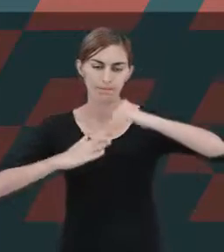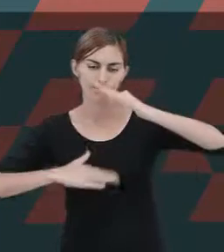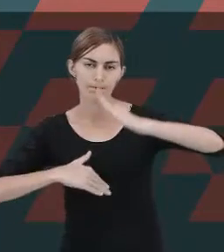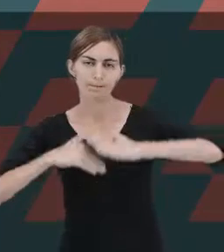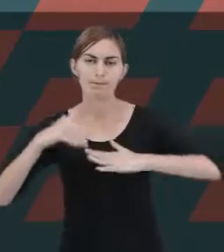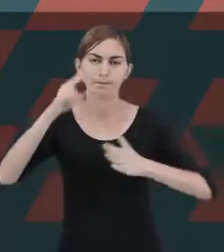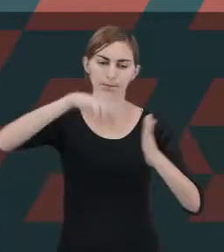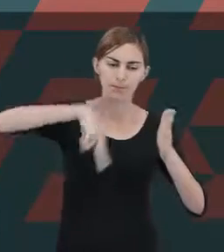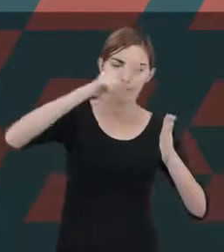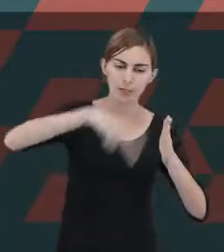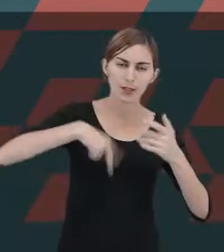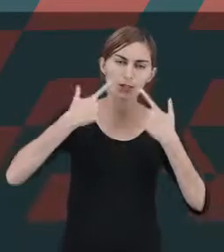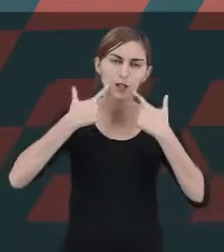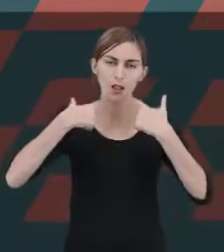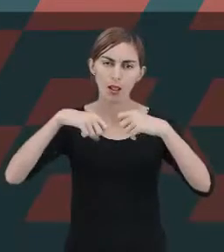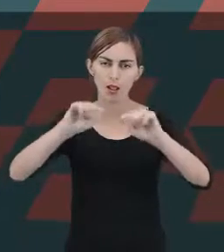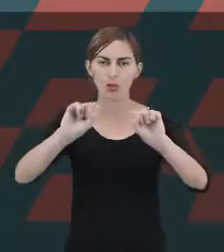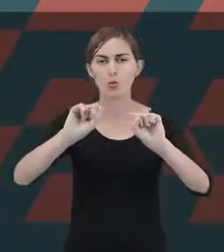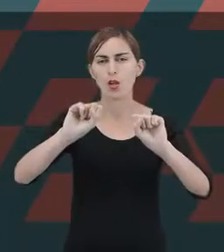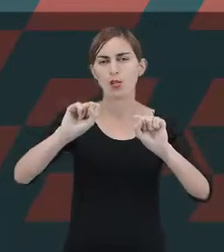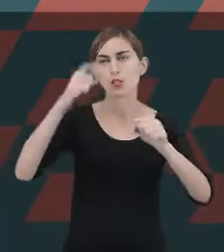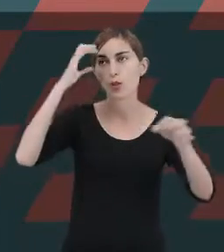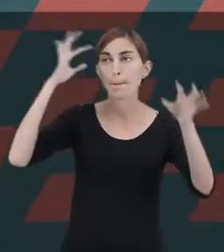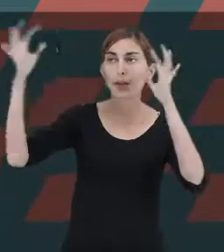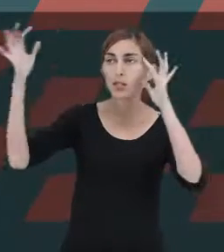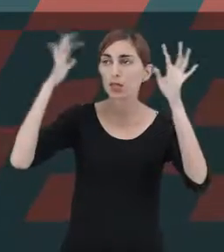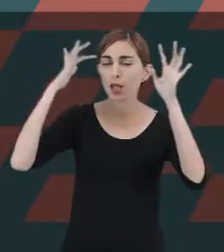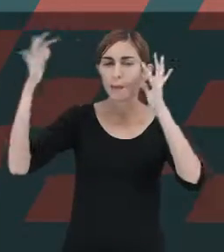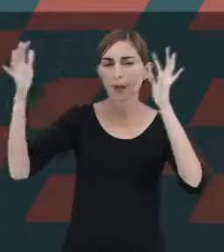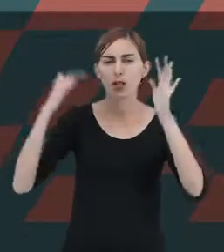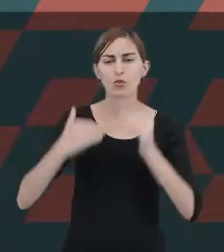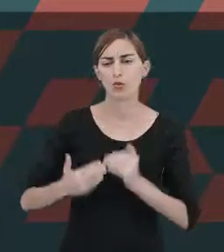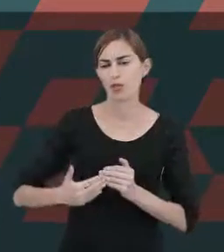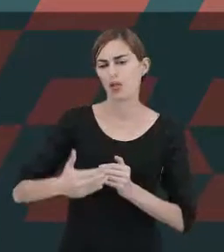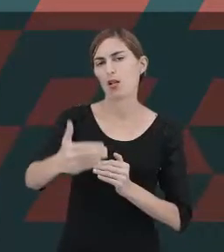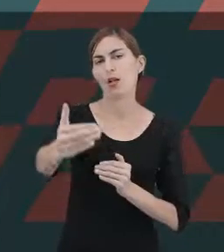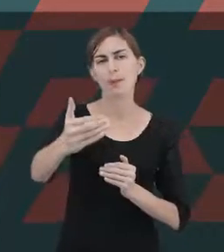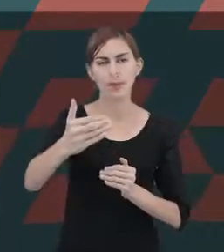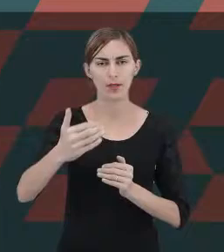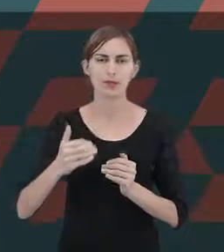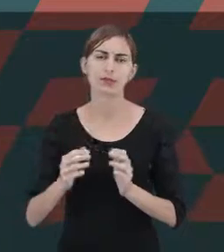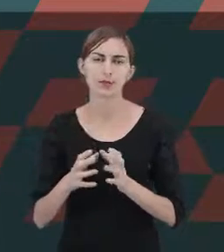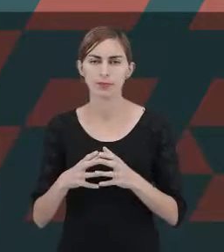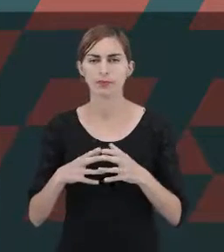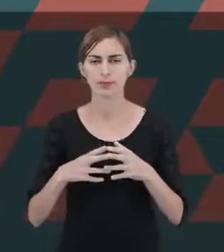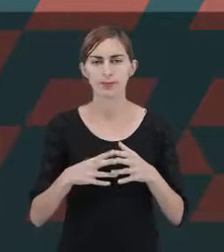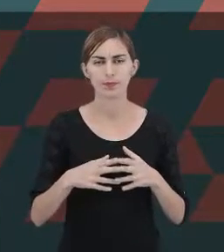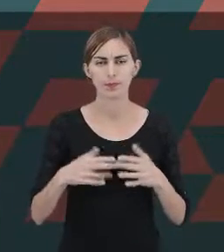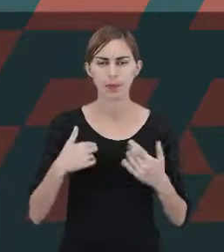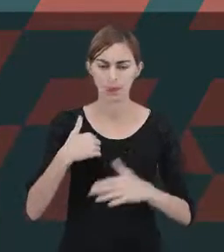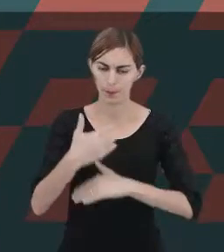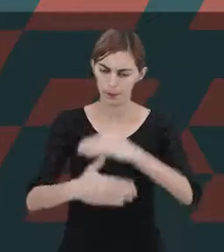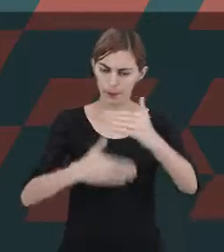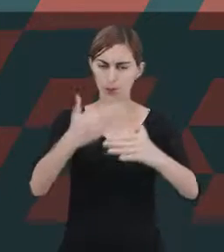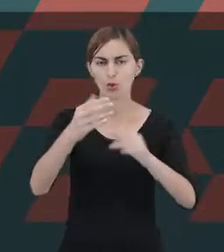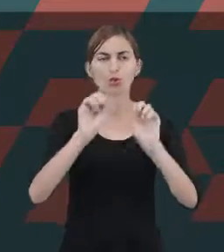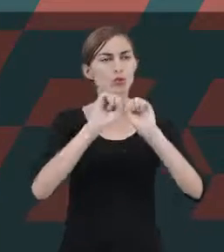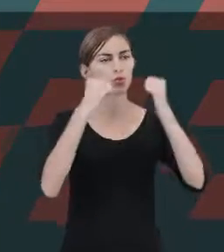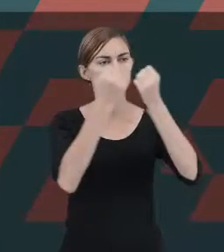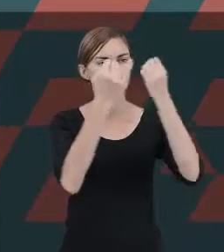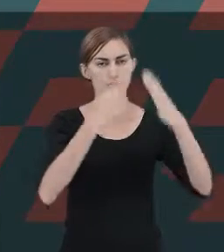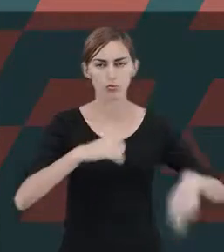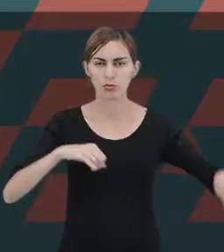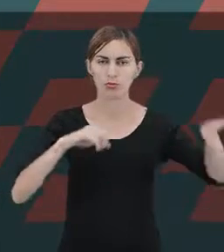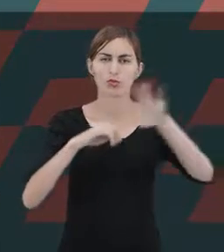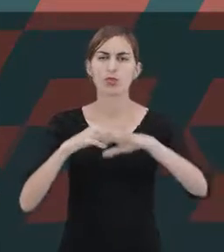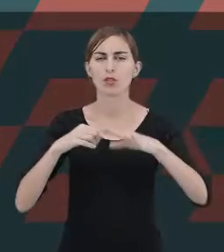leitura, linguagem e pensamento a partir dos seus grupos iguais. E aí entram os processos socializadores como